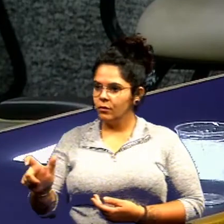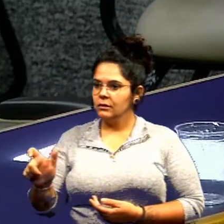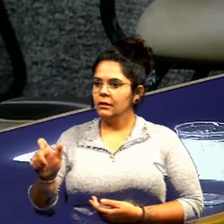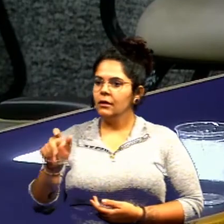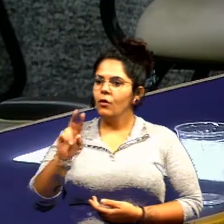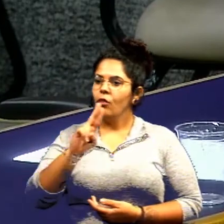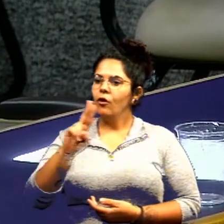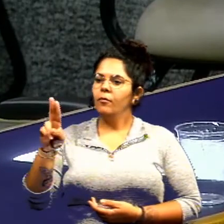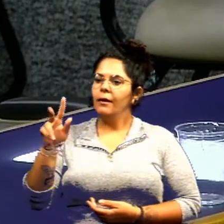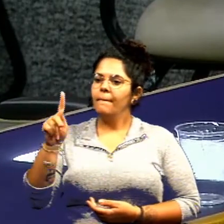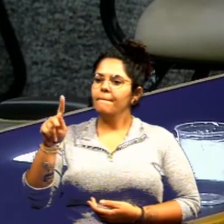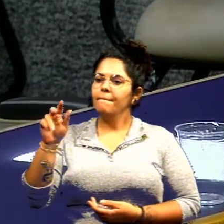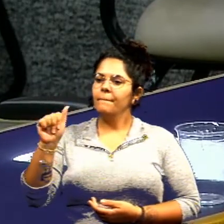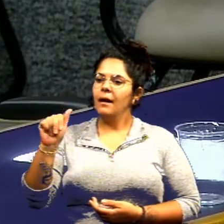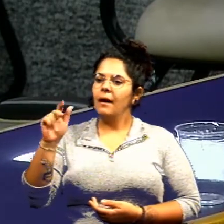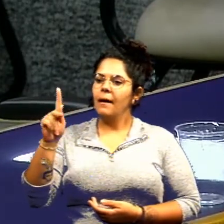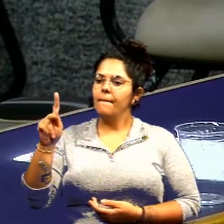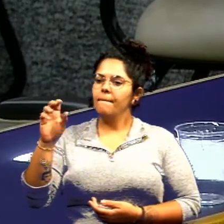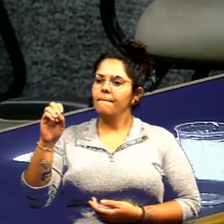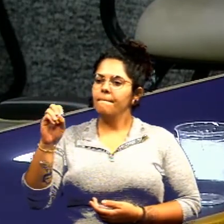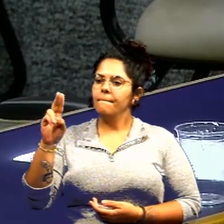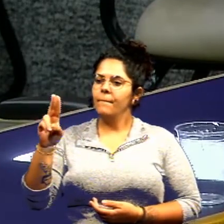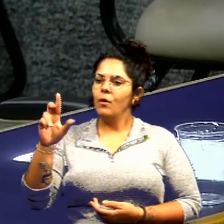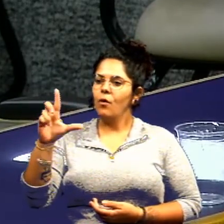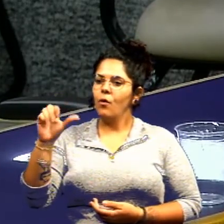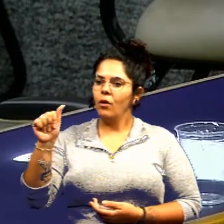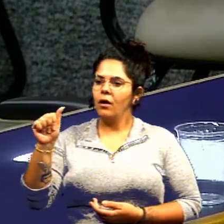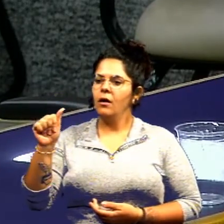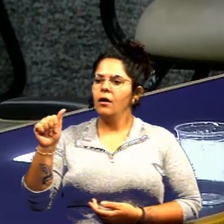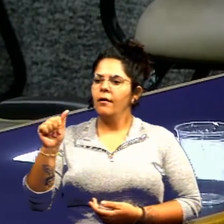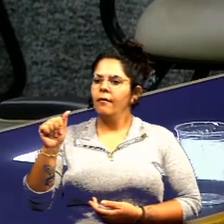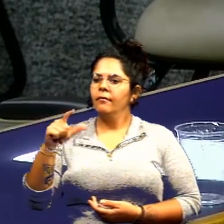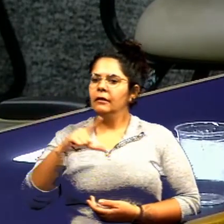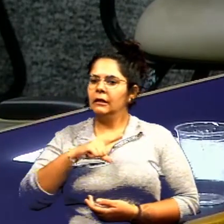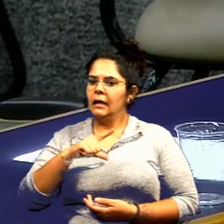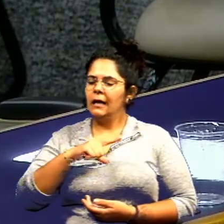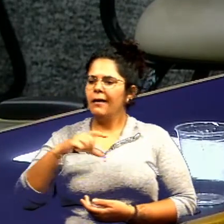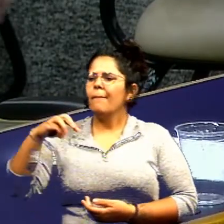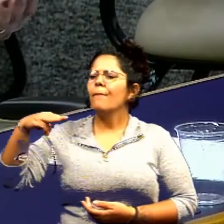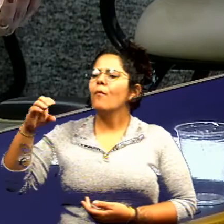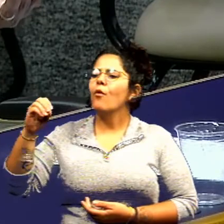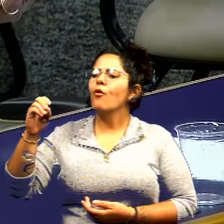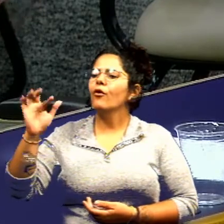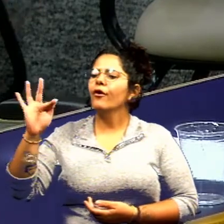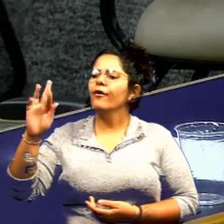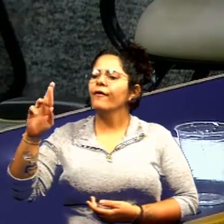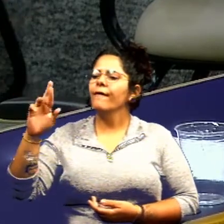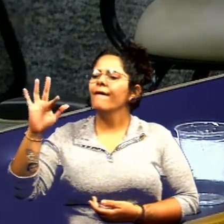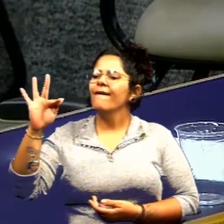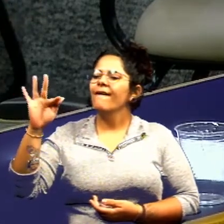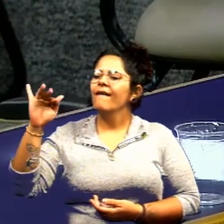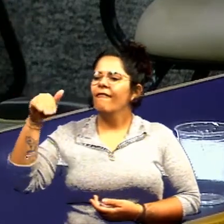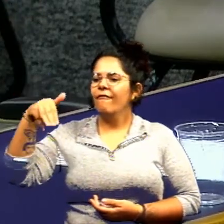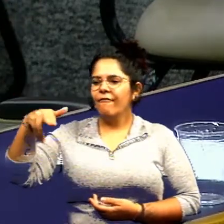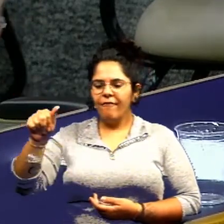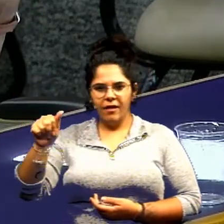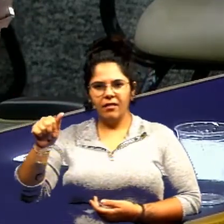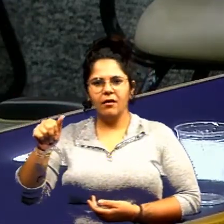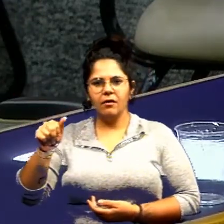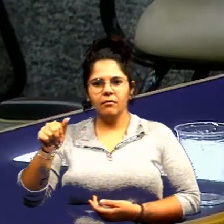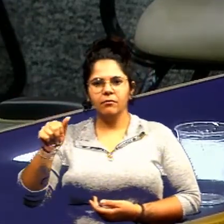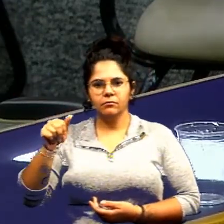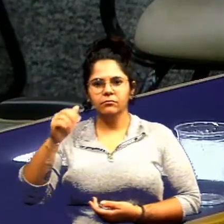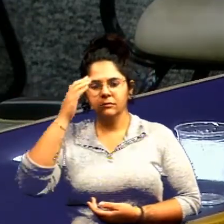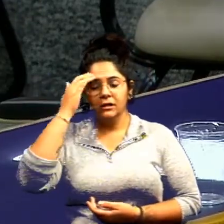papoula ela oferece a morfina como uma medicação então é isso é simples assim não